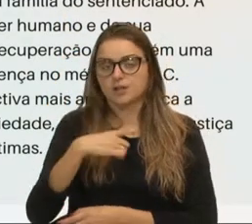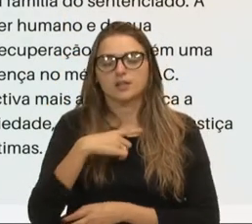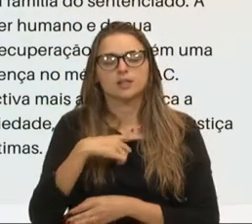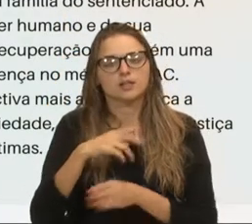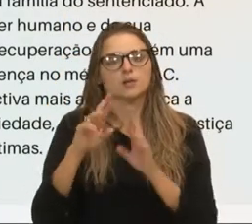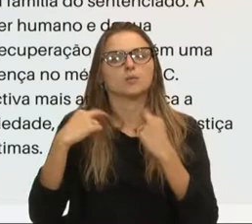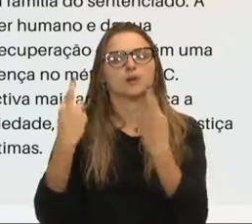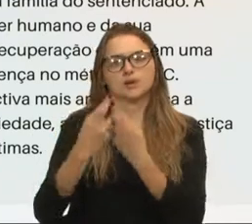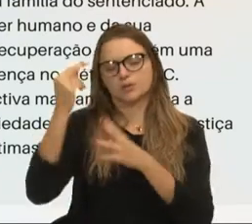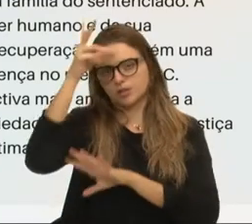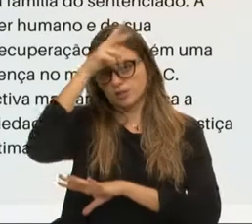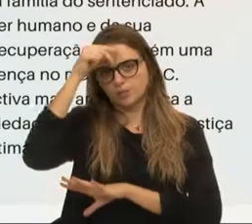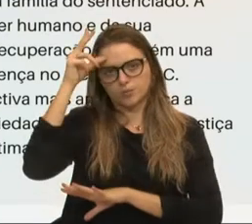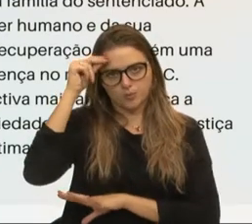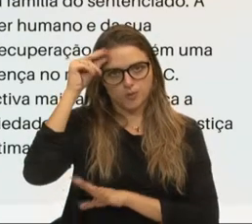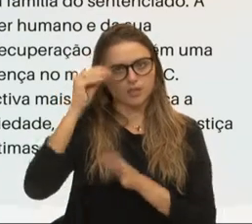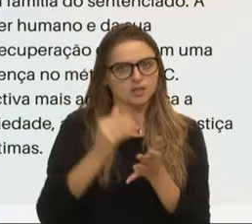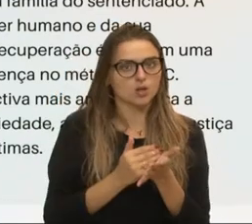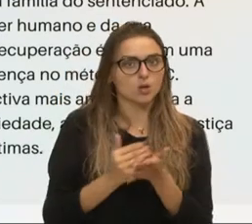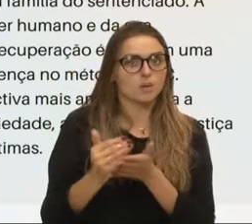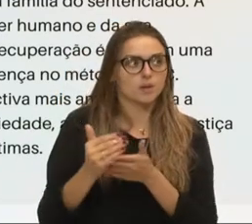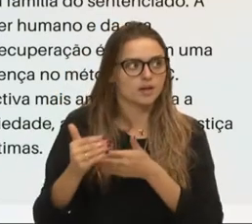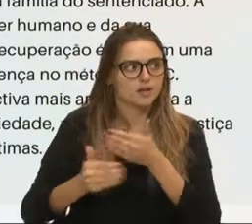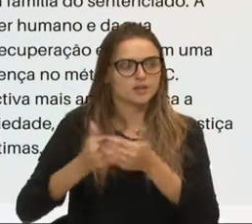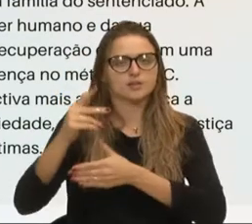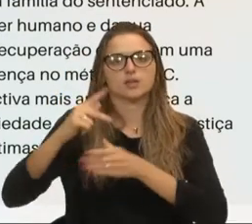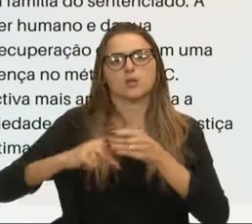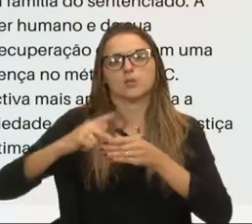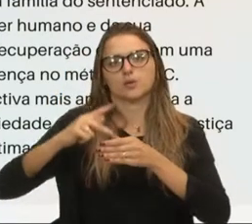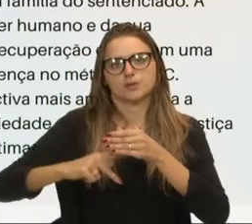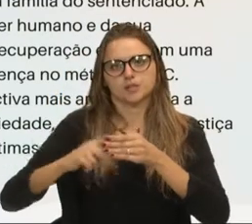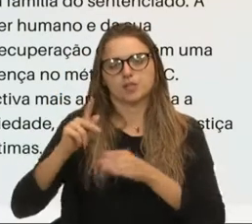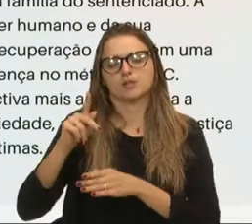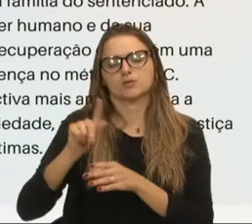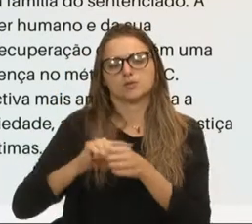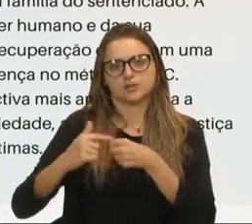uma audiência pública, que é onde começa o processo em Guaporé.